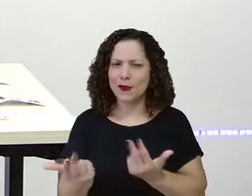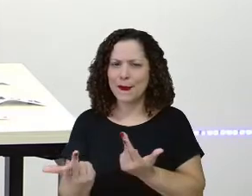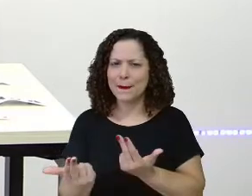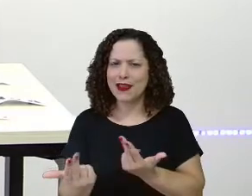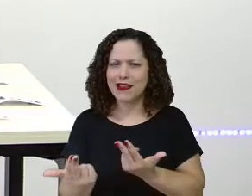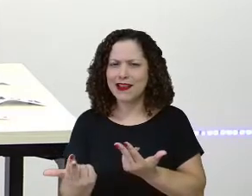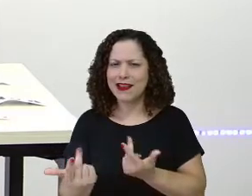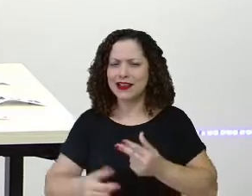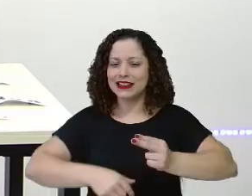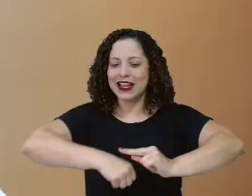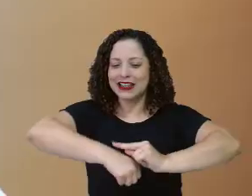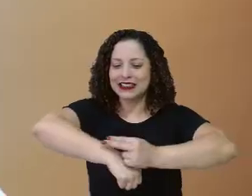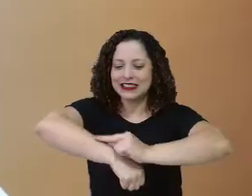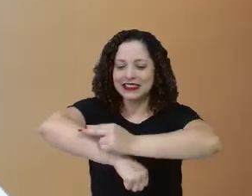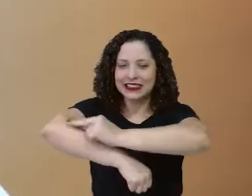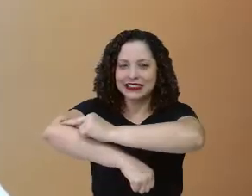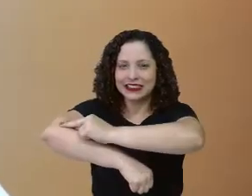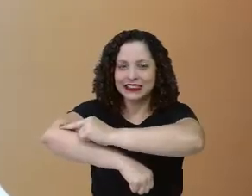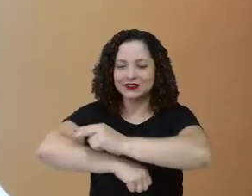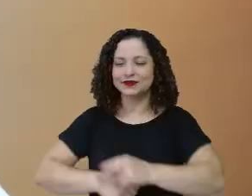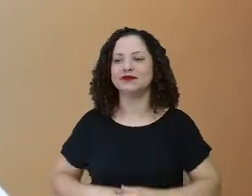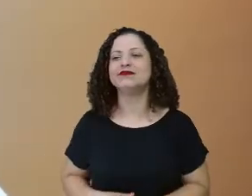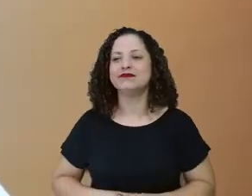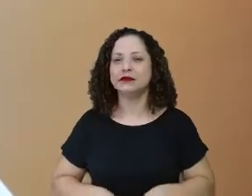E agora? Tá certo?